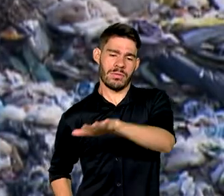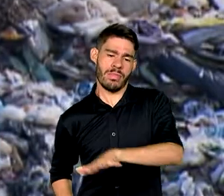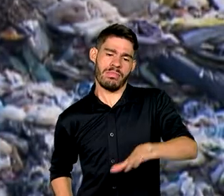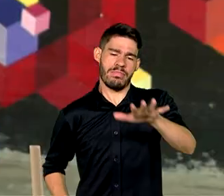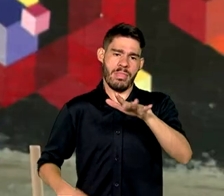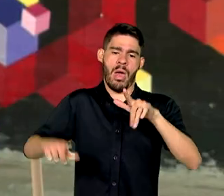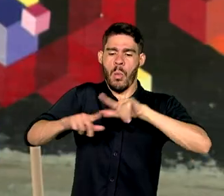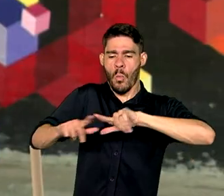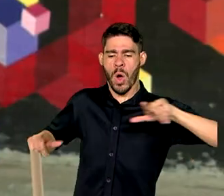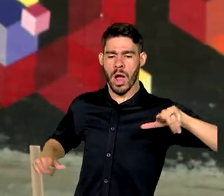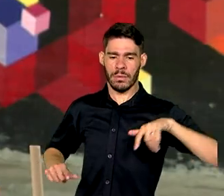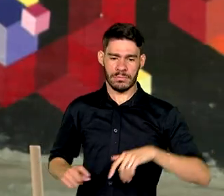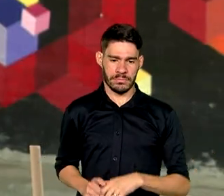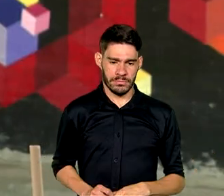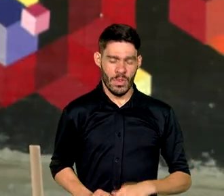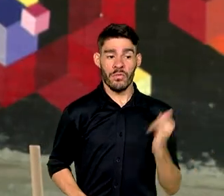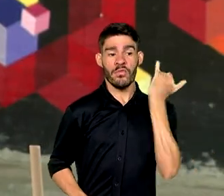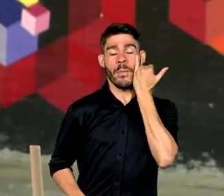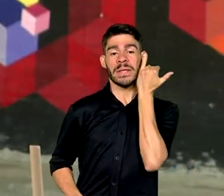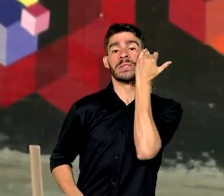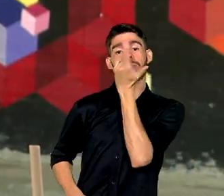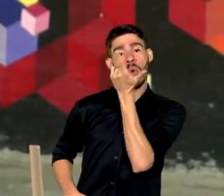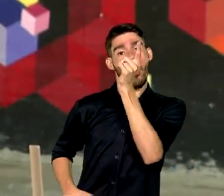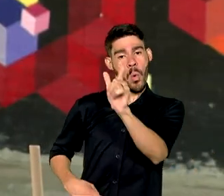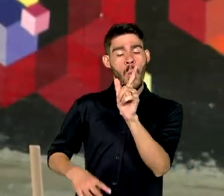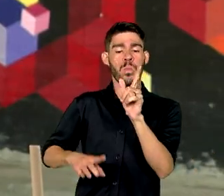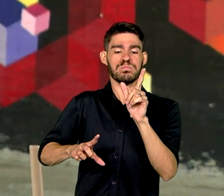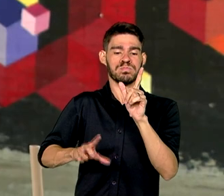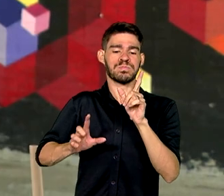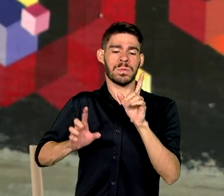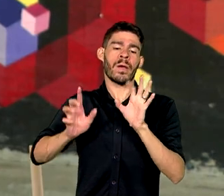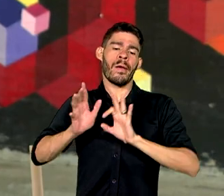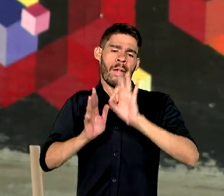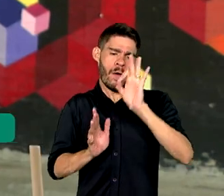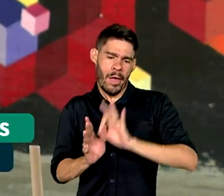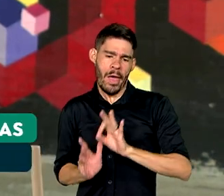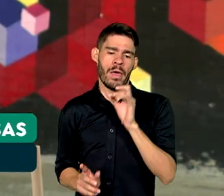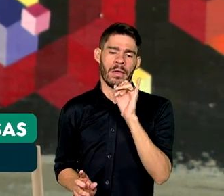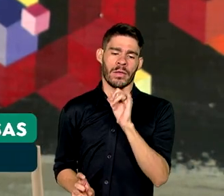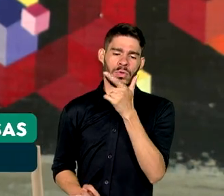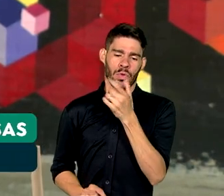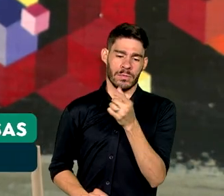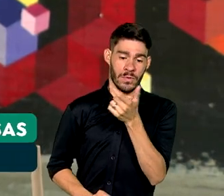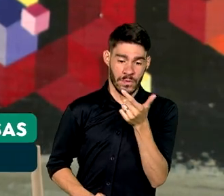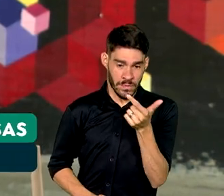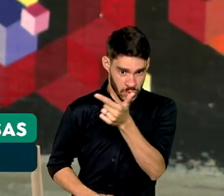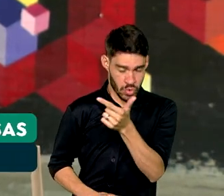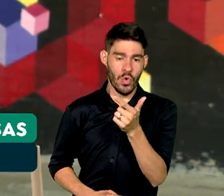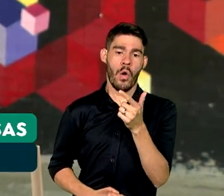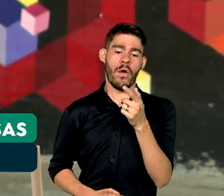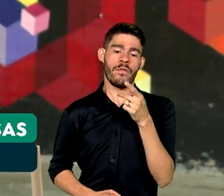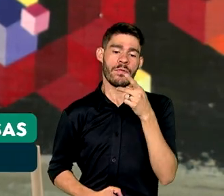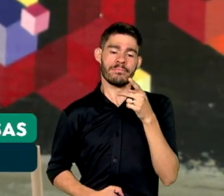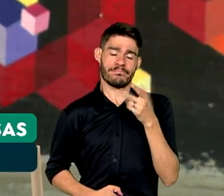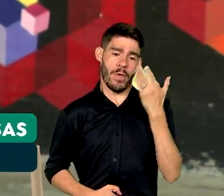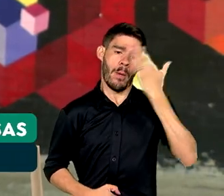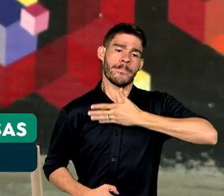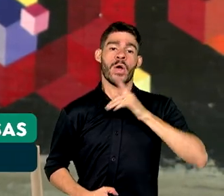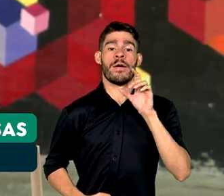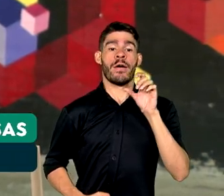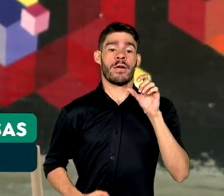baldios. Outro dado, apresentado pelo Censo 2022, revela que 8 a cada 10 pessoas